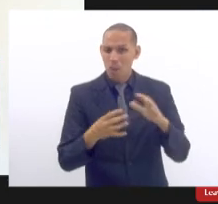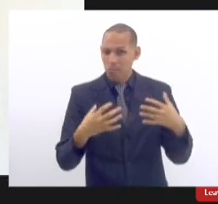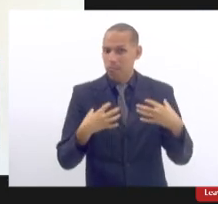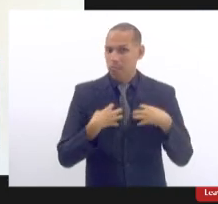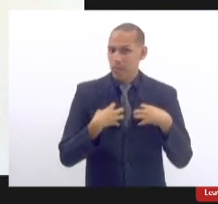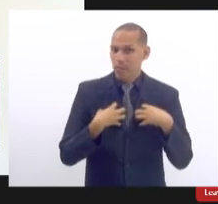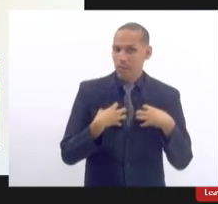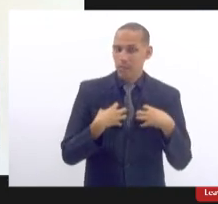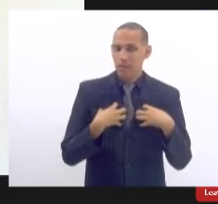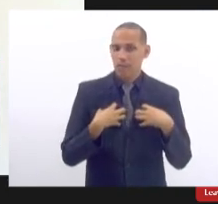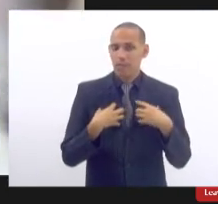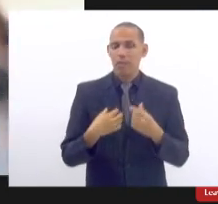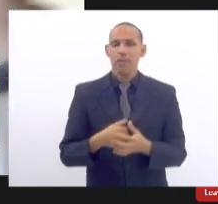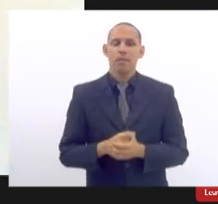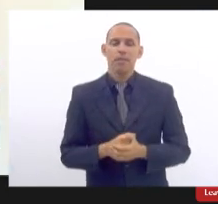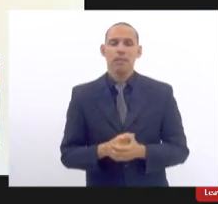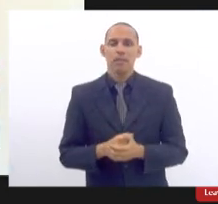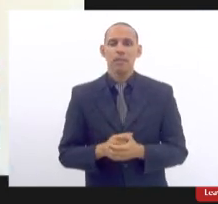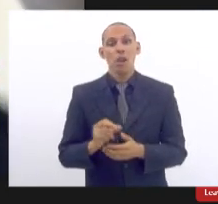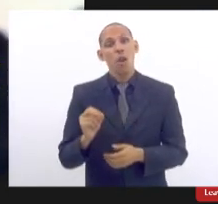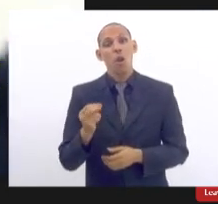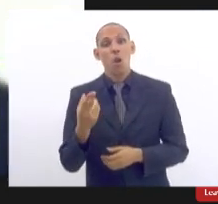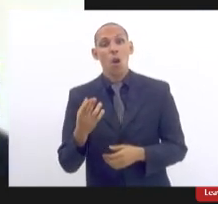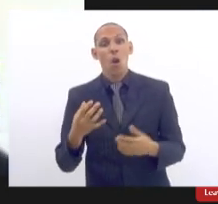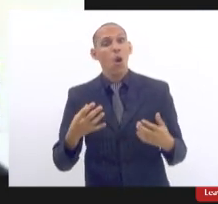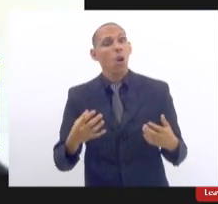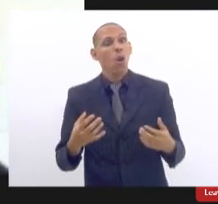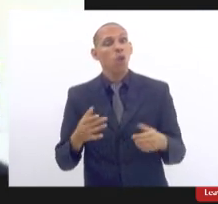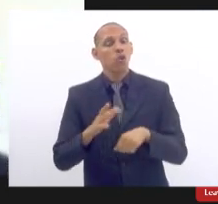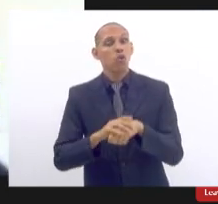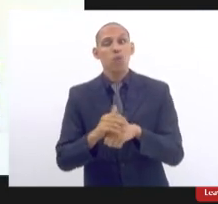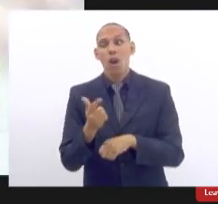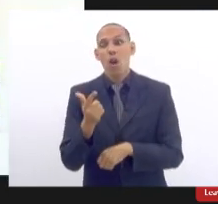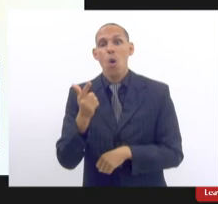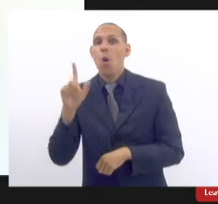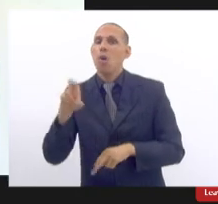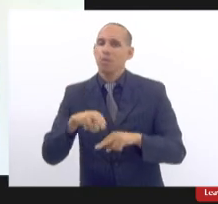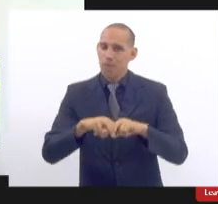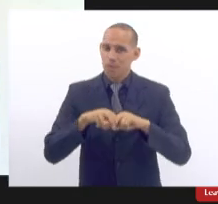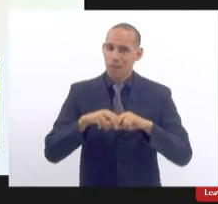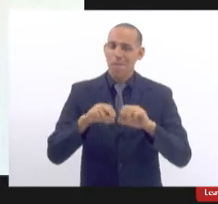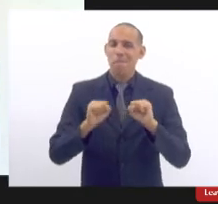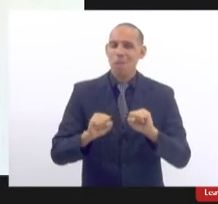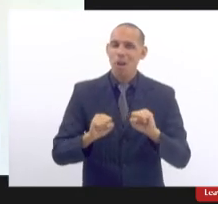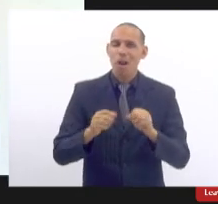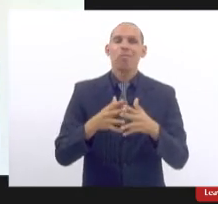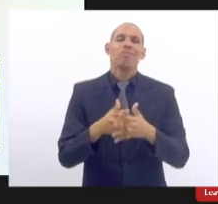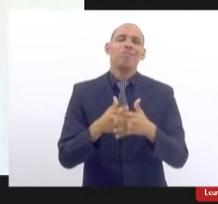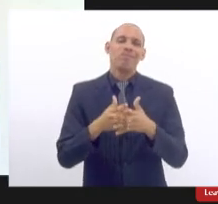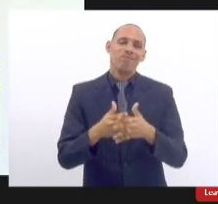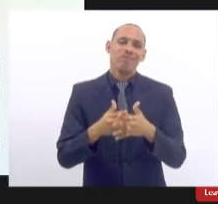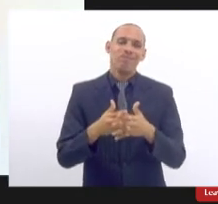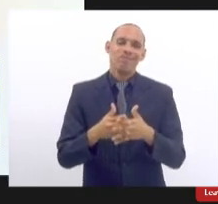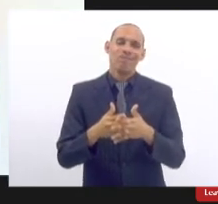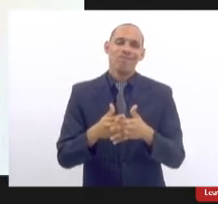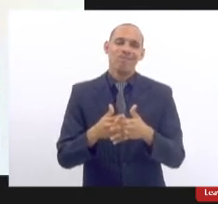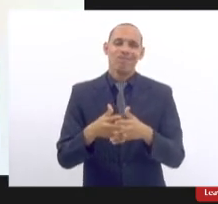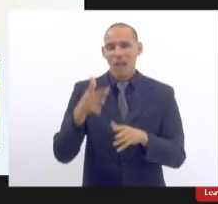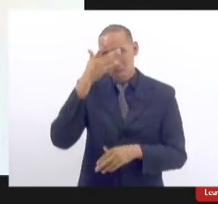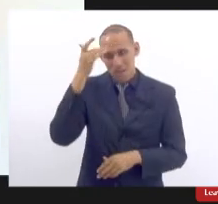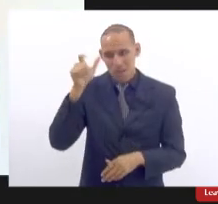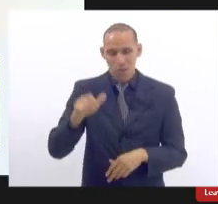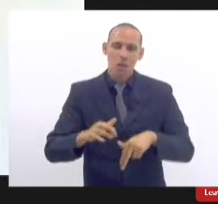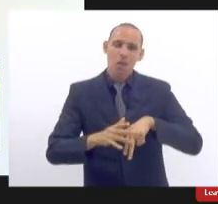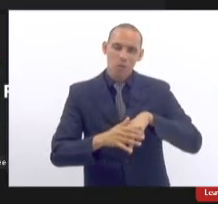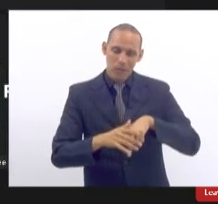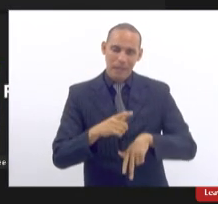de silicone e o adoecimento por outras causas que podem estar confusas por essa paciente ter um